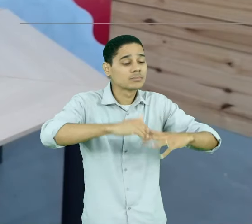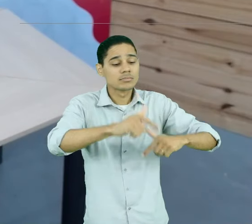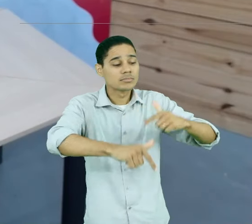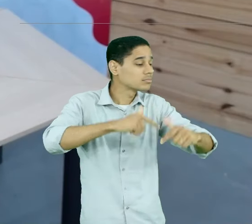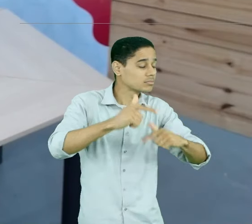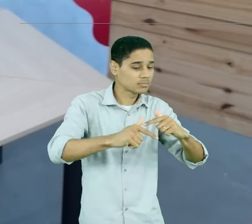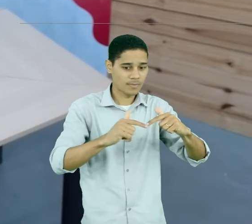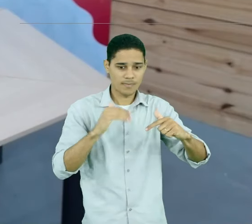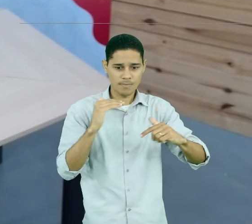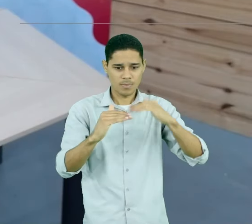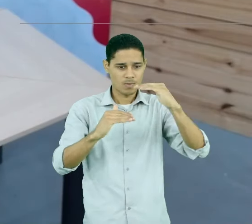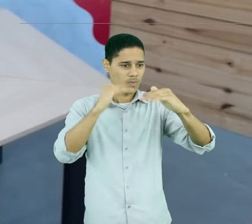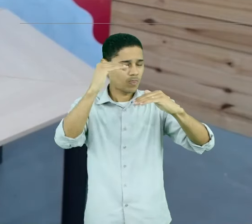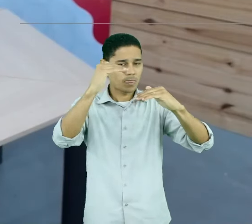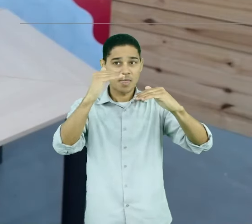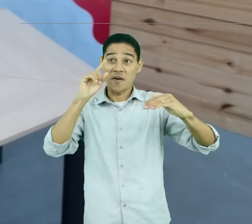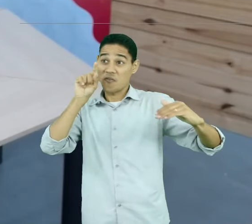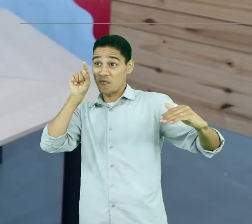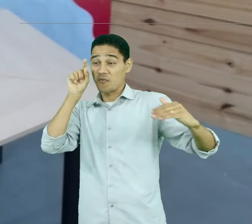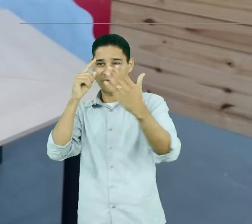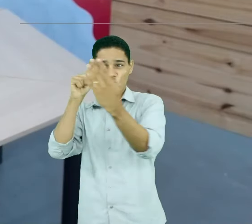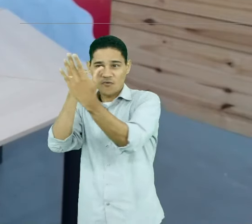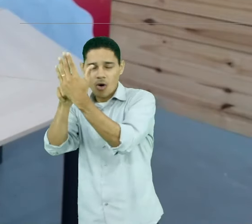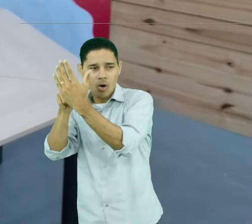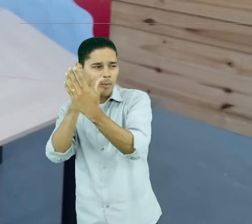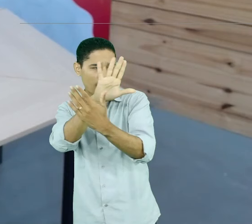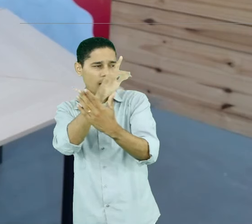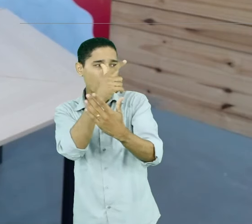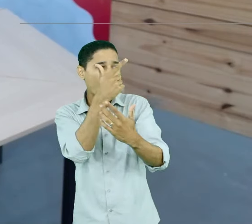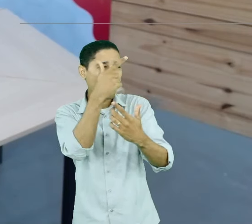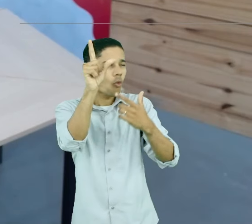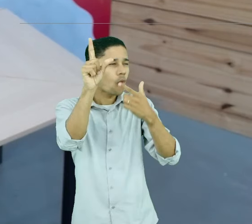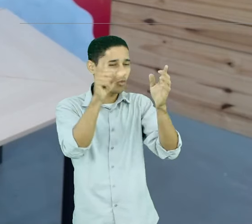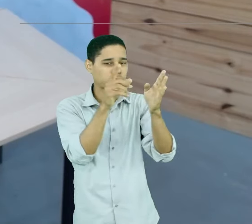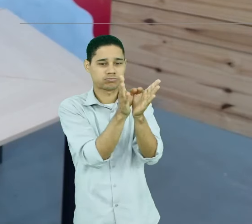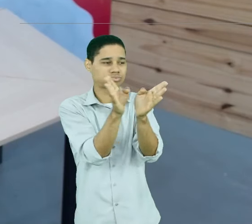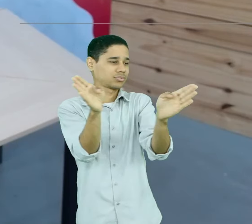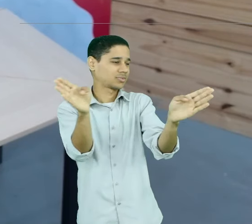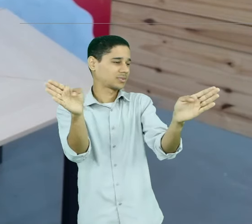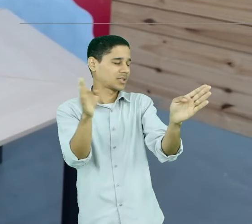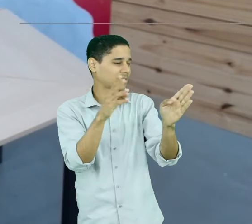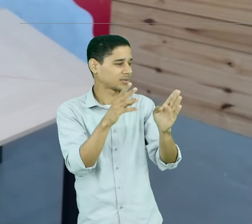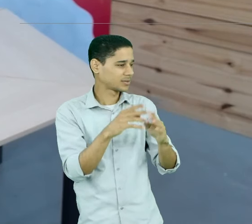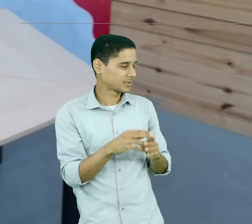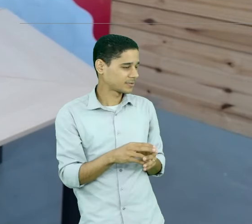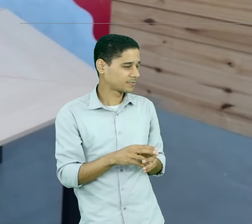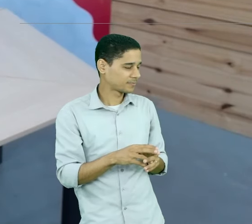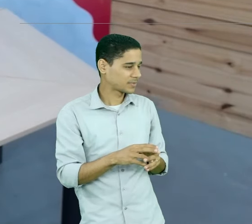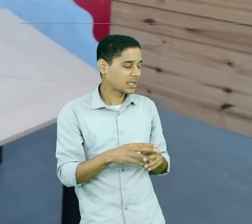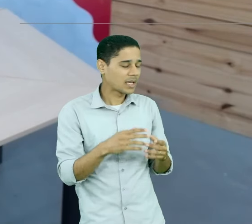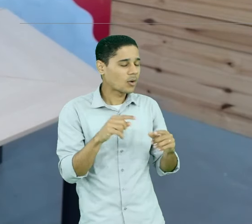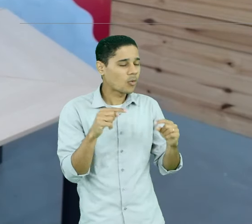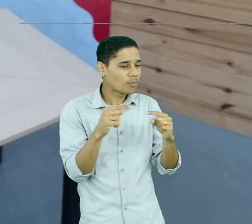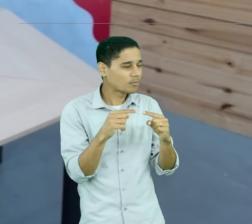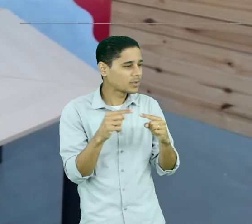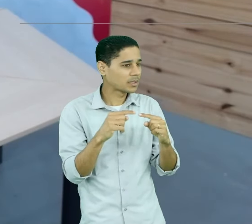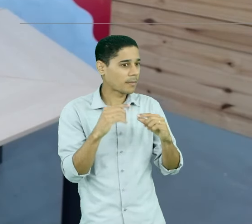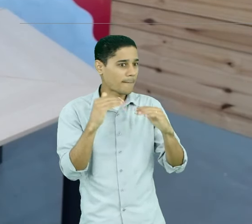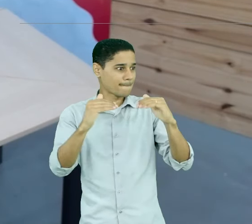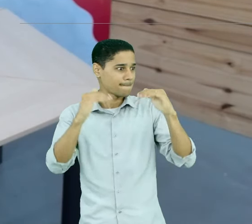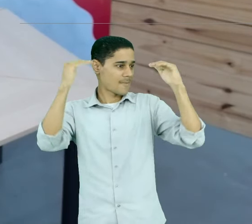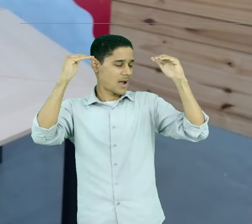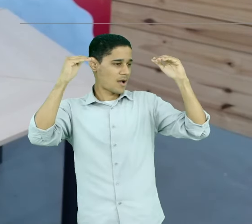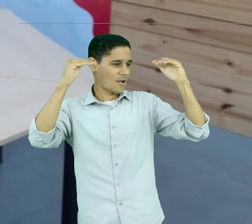ingressarem em uma outra vertente, que é a vertente do especialista. Que é uma posição